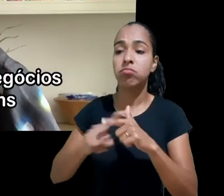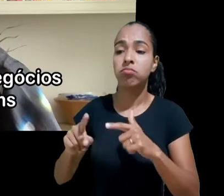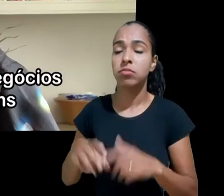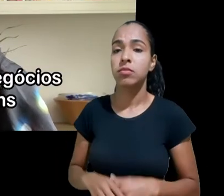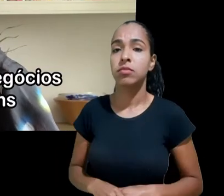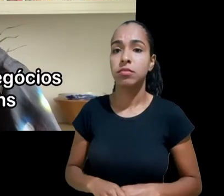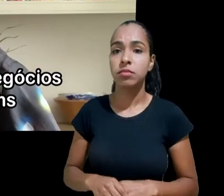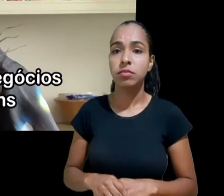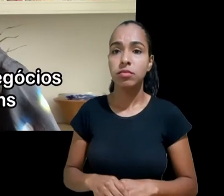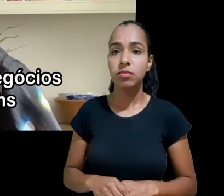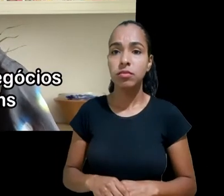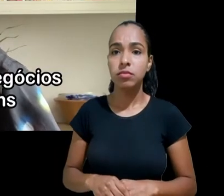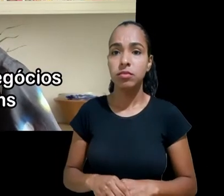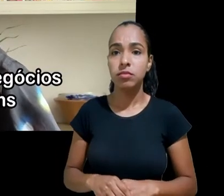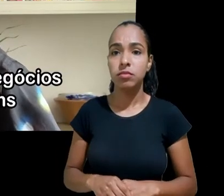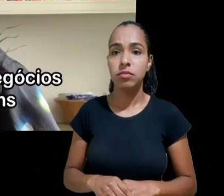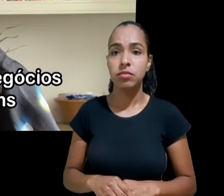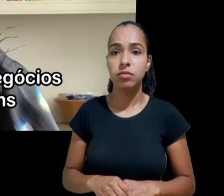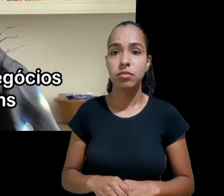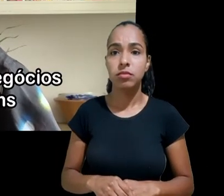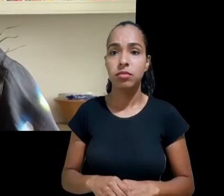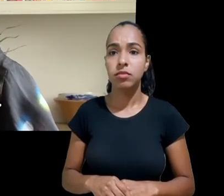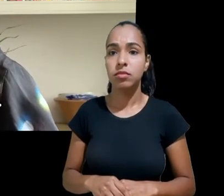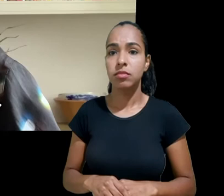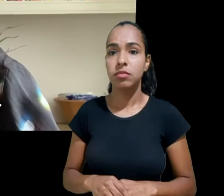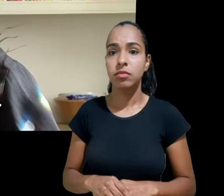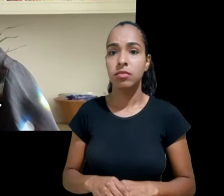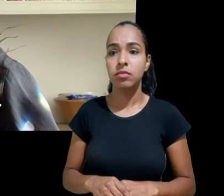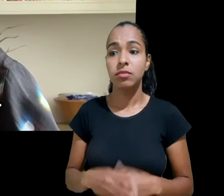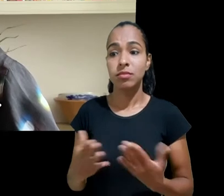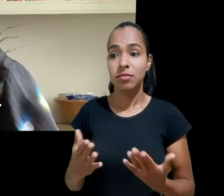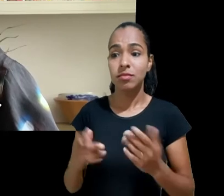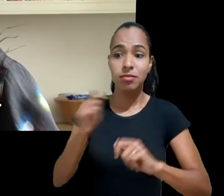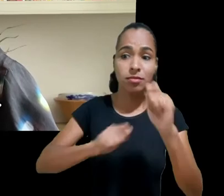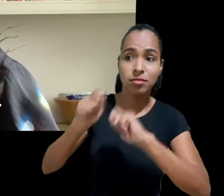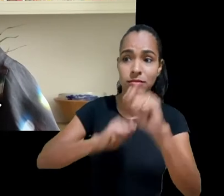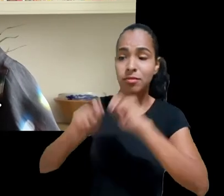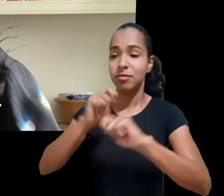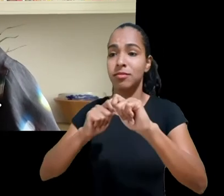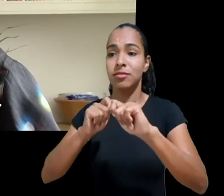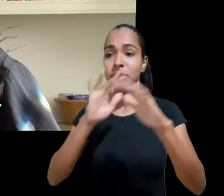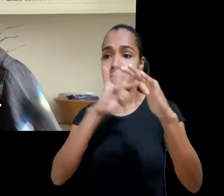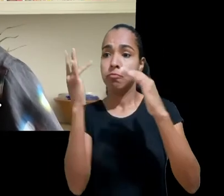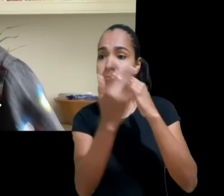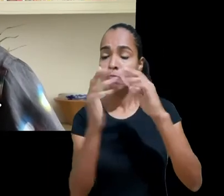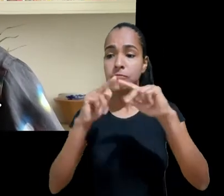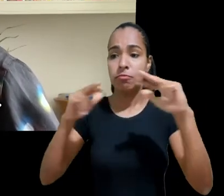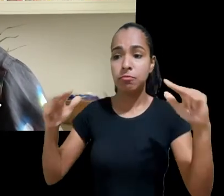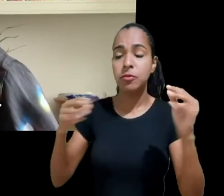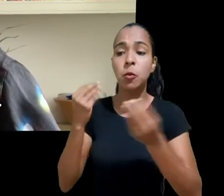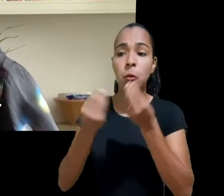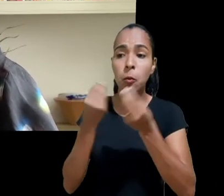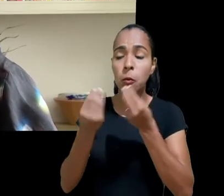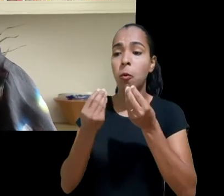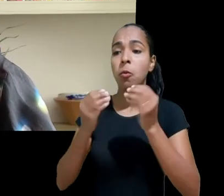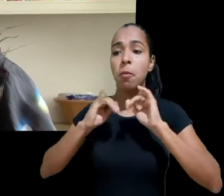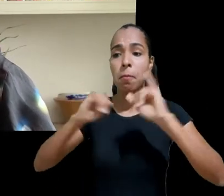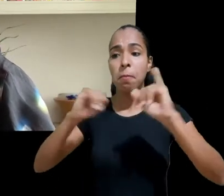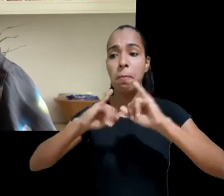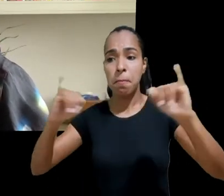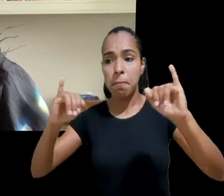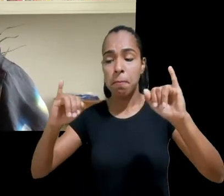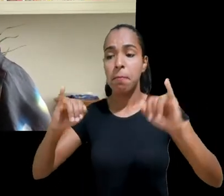é comum se dizer que o modelo de negócios das redes sociais e das big techs é baseado em publicidade mas isso é um pouco simplista